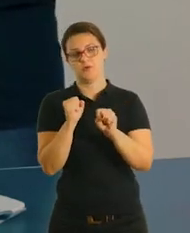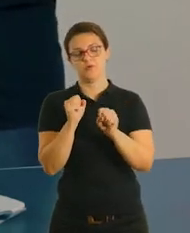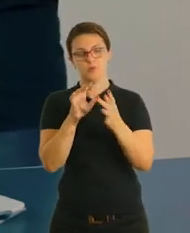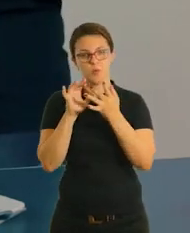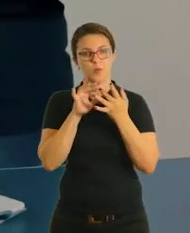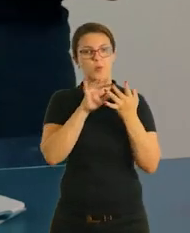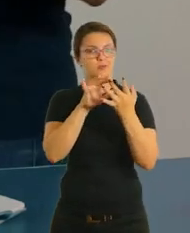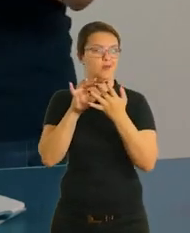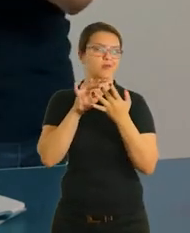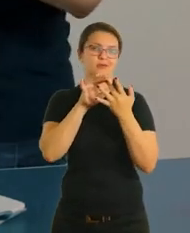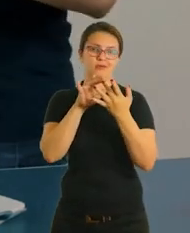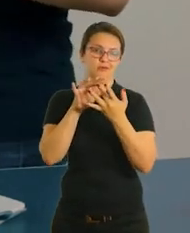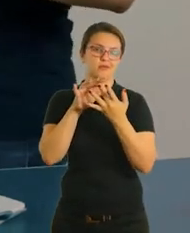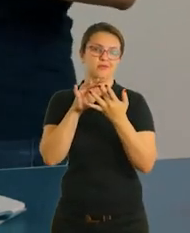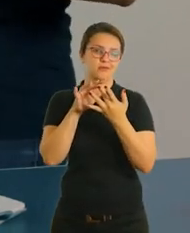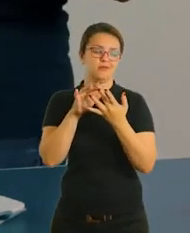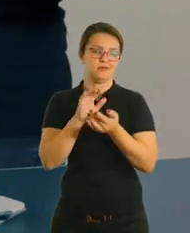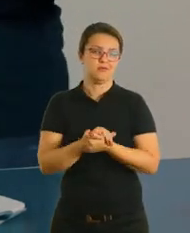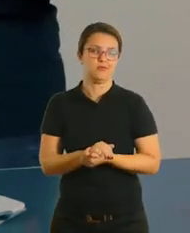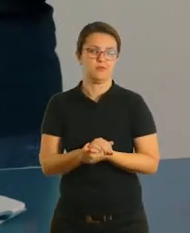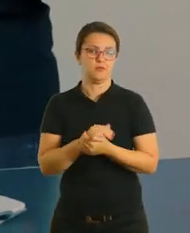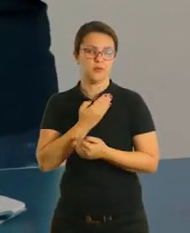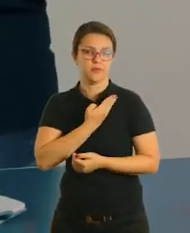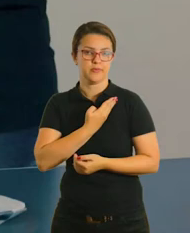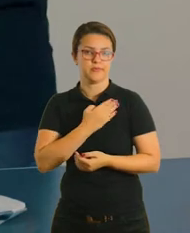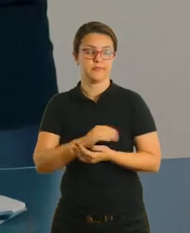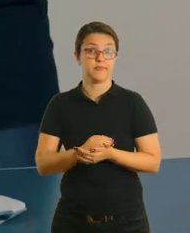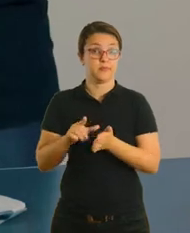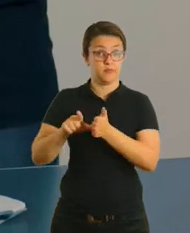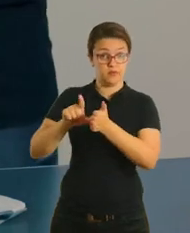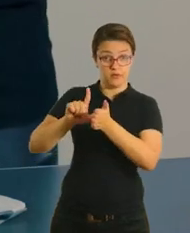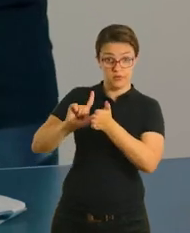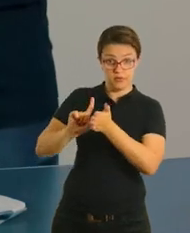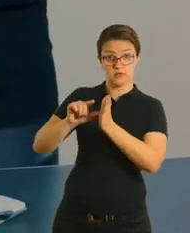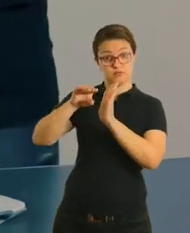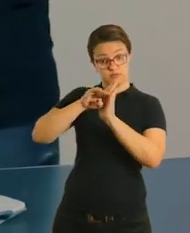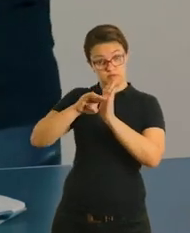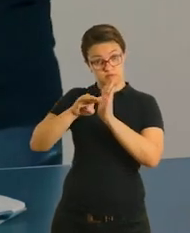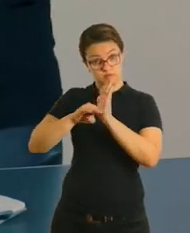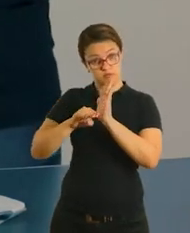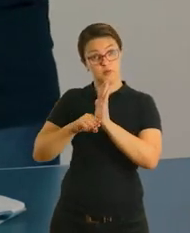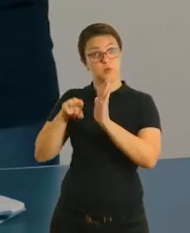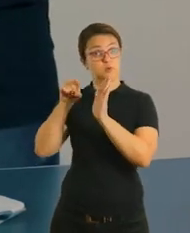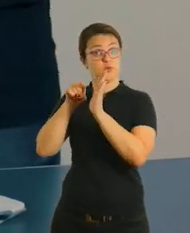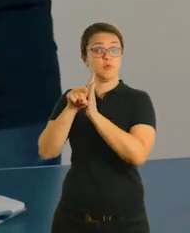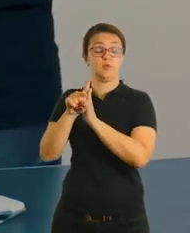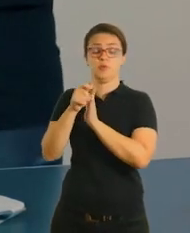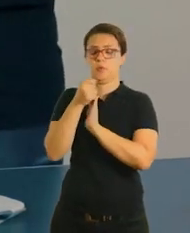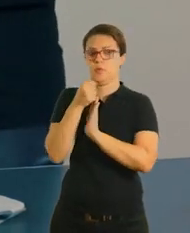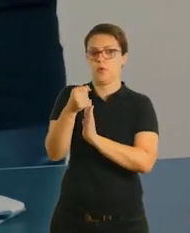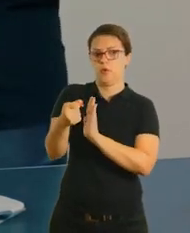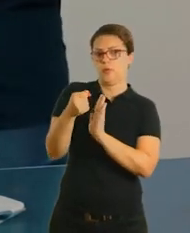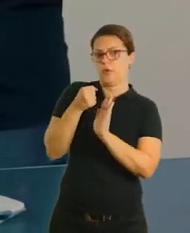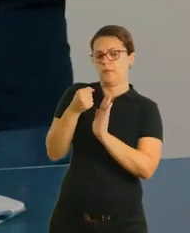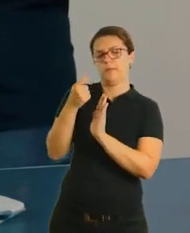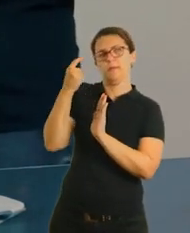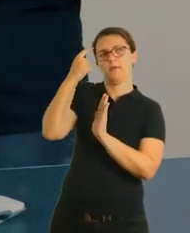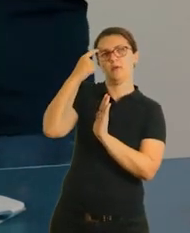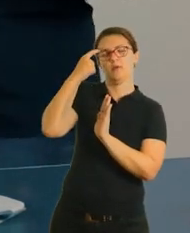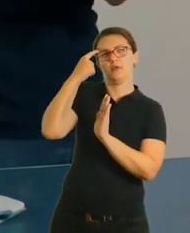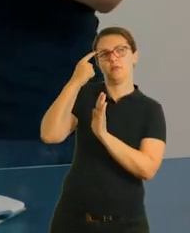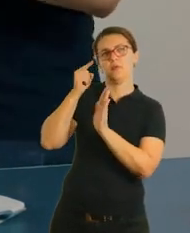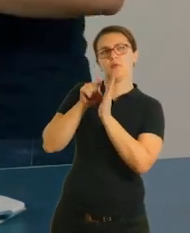em contato com um amigo. Antes disso, elabore um roteiro para a sua entrevista. Pense no que você vai